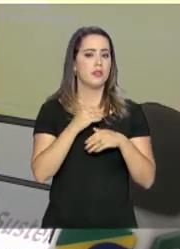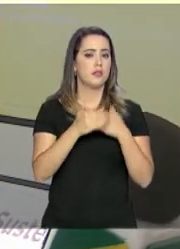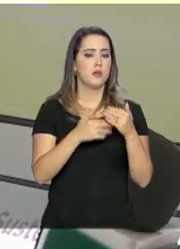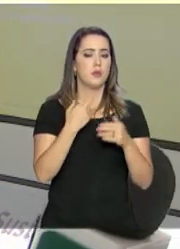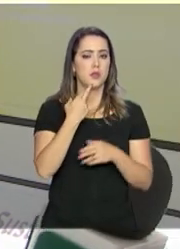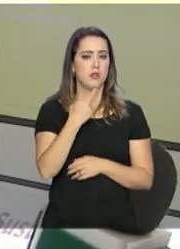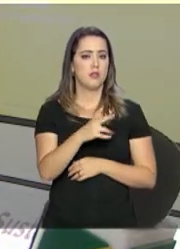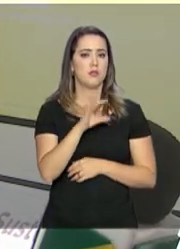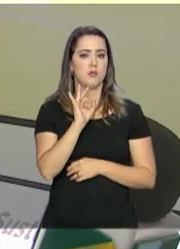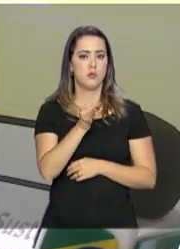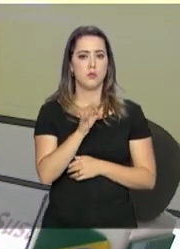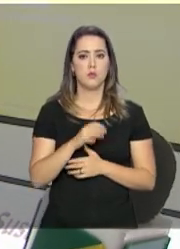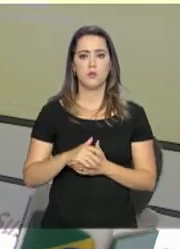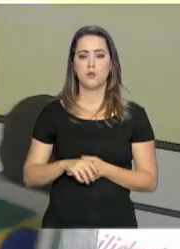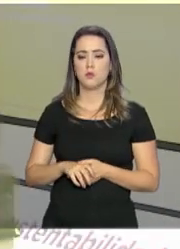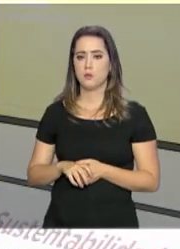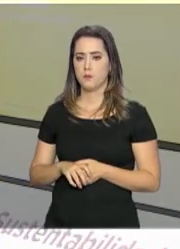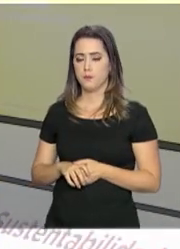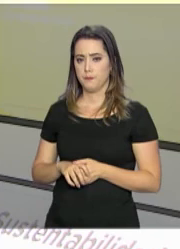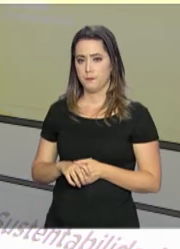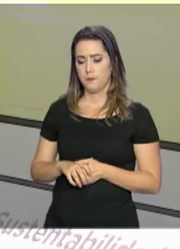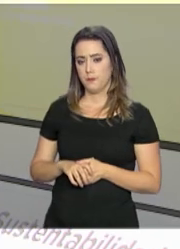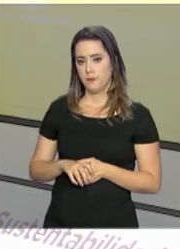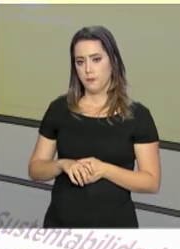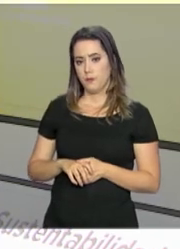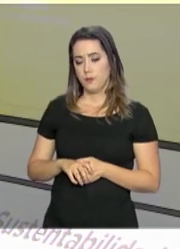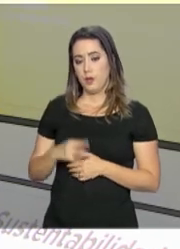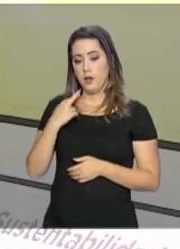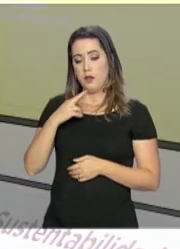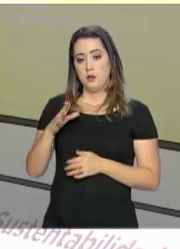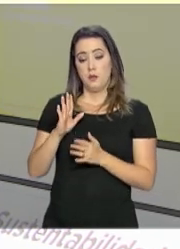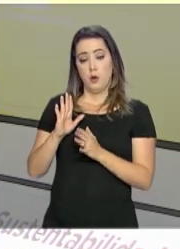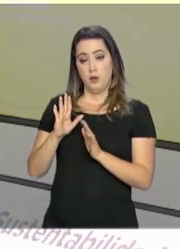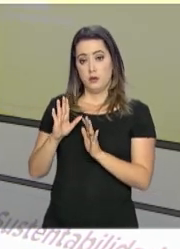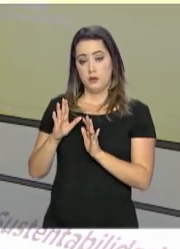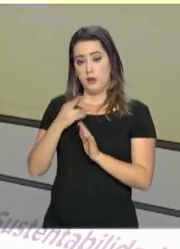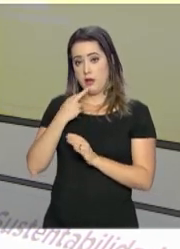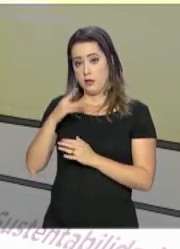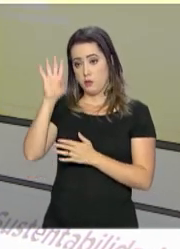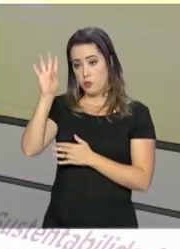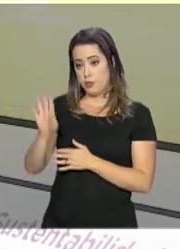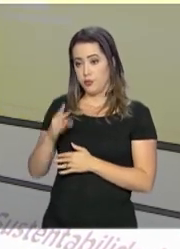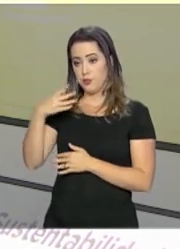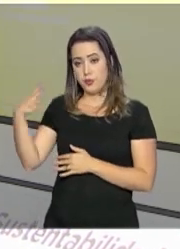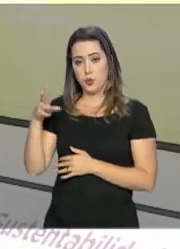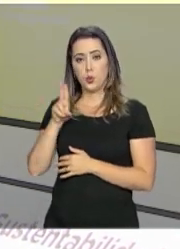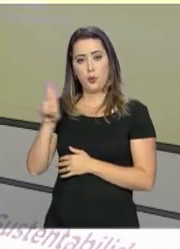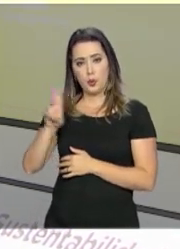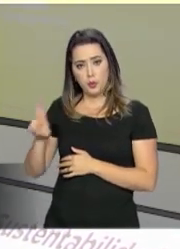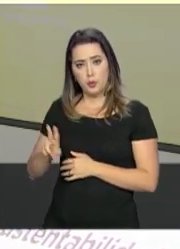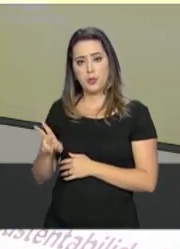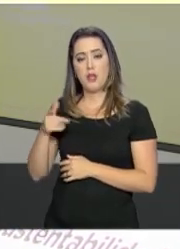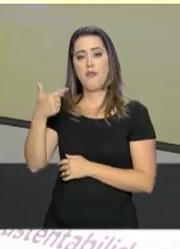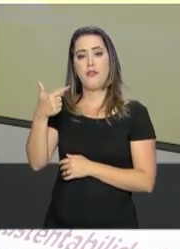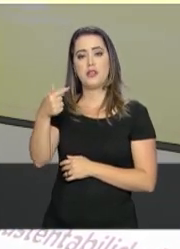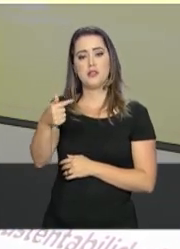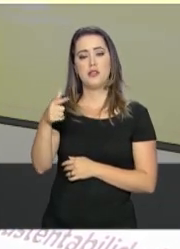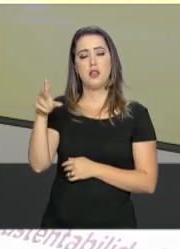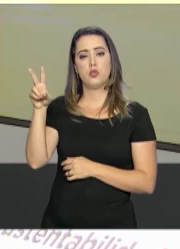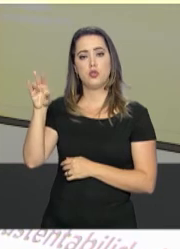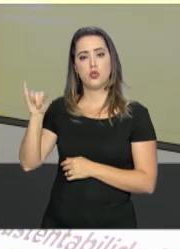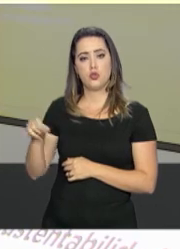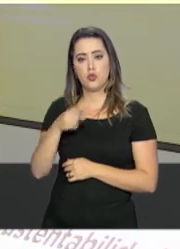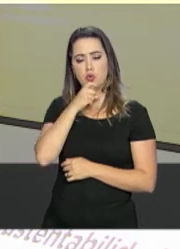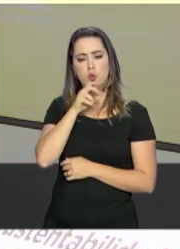resultados serem divulgados? O resultado será divulgado no dia 27 de julho. A partir dessa data, o estudante